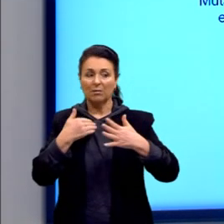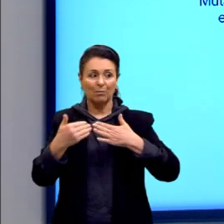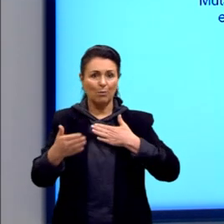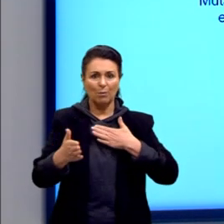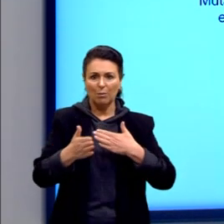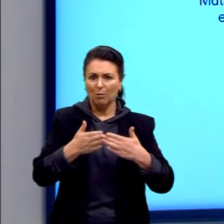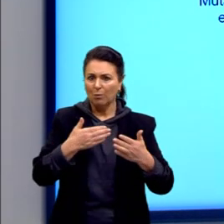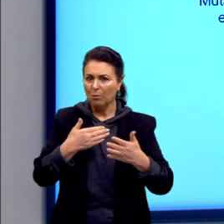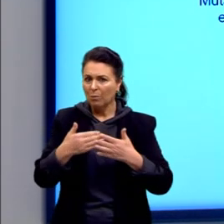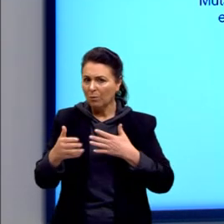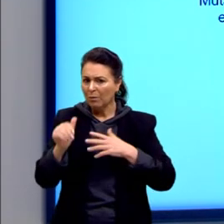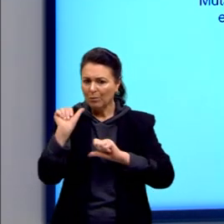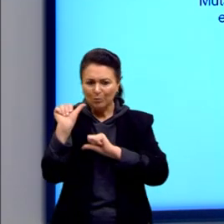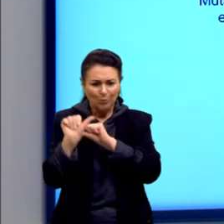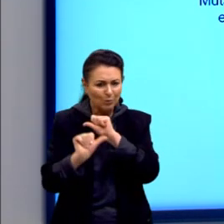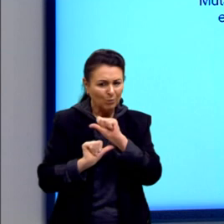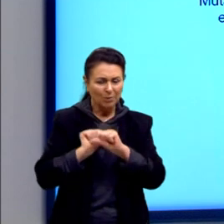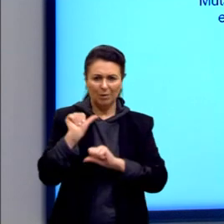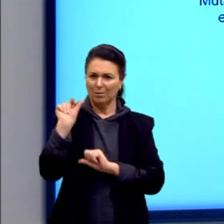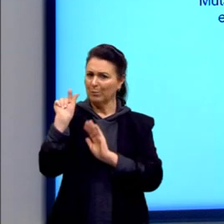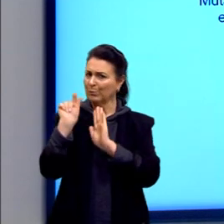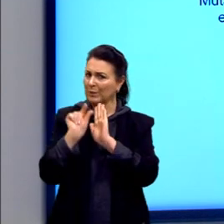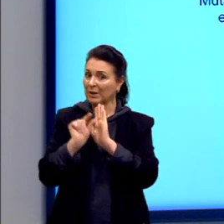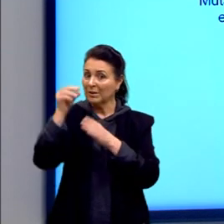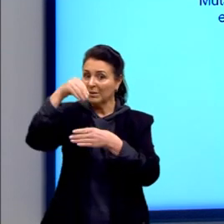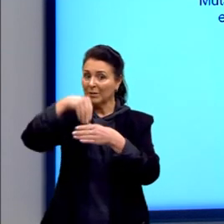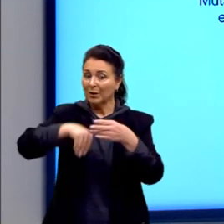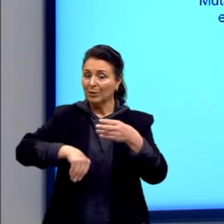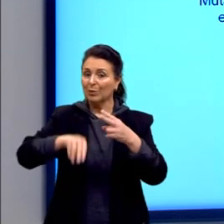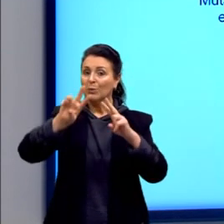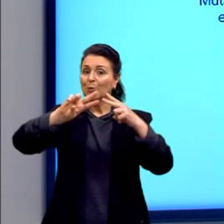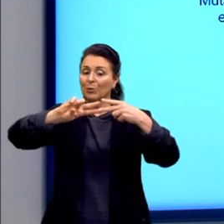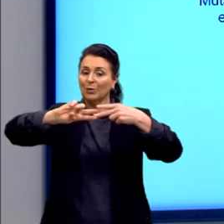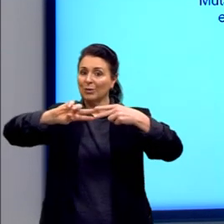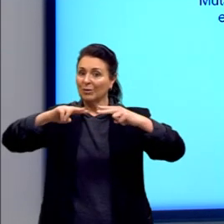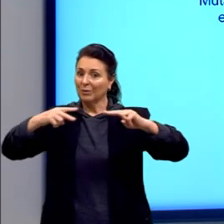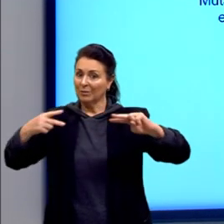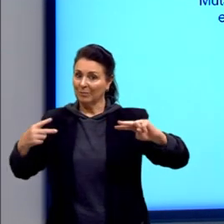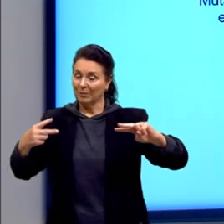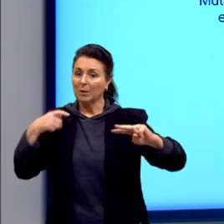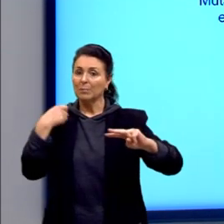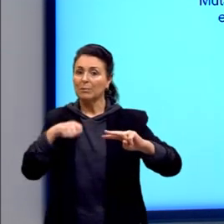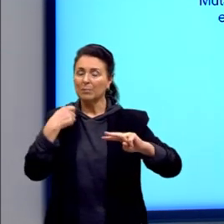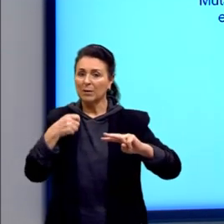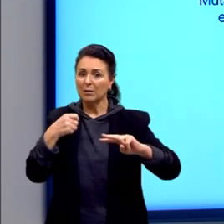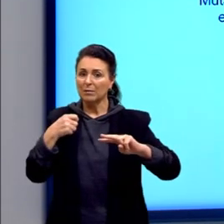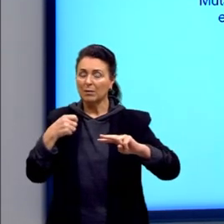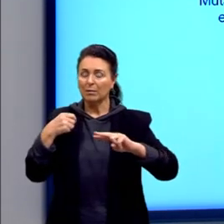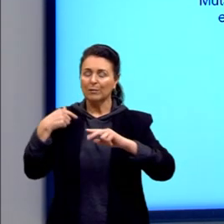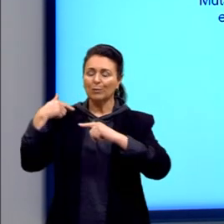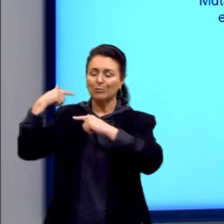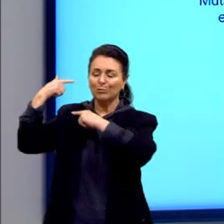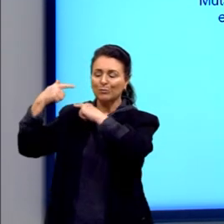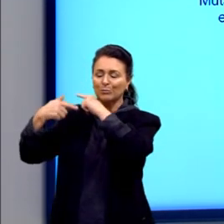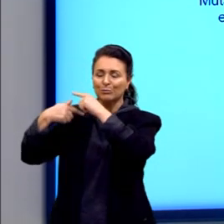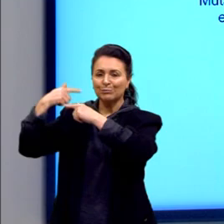pequeníssima alteração no DNA. Elas vão precisar atravessar gerações.